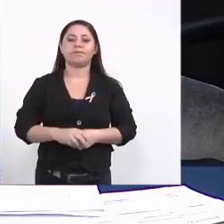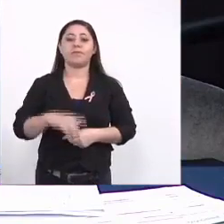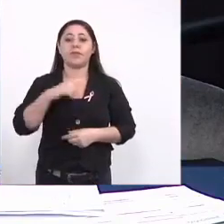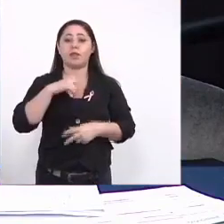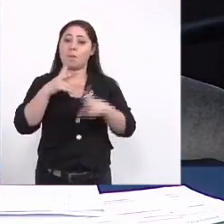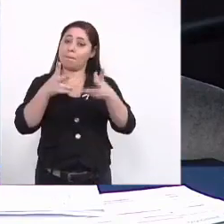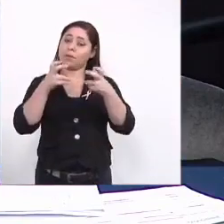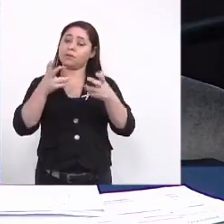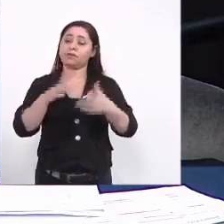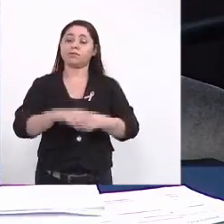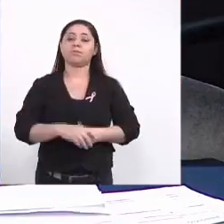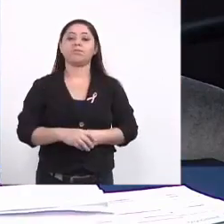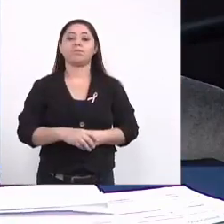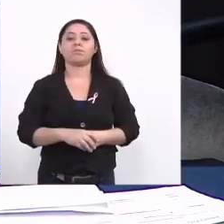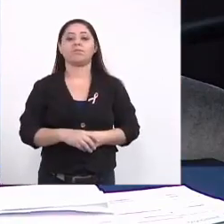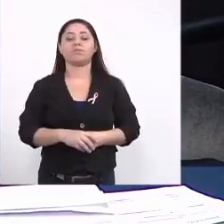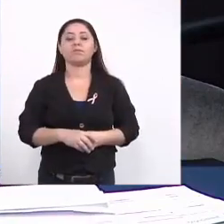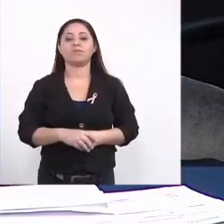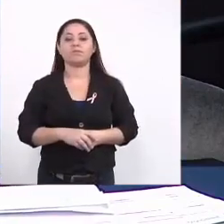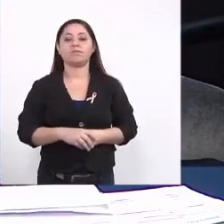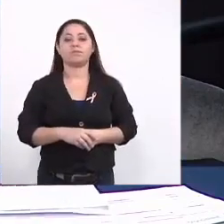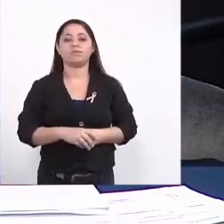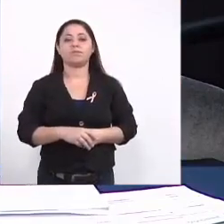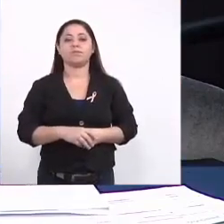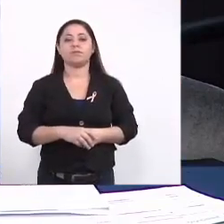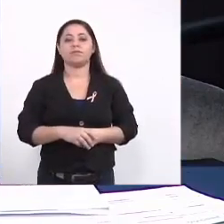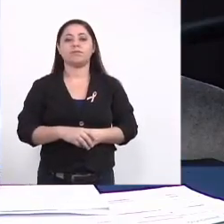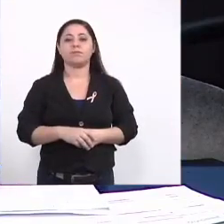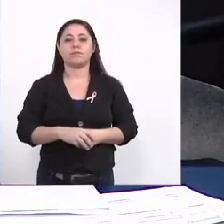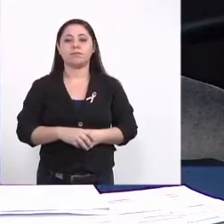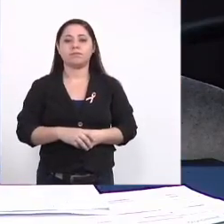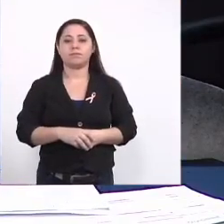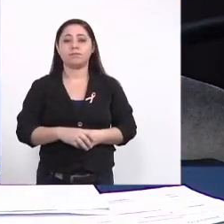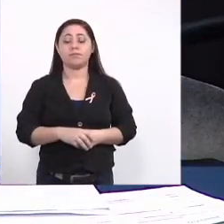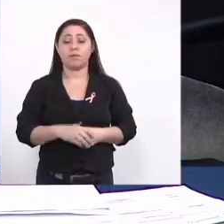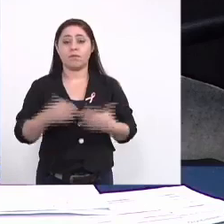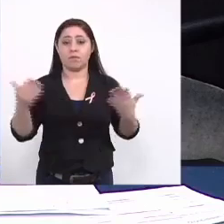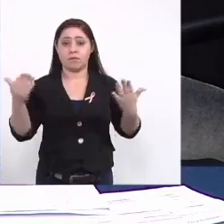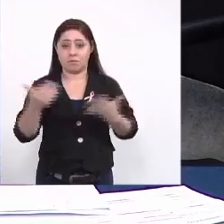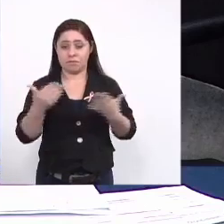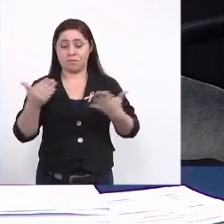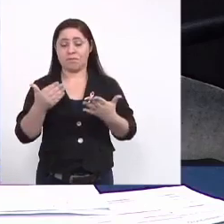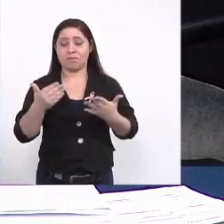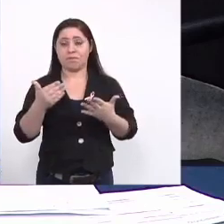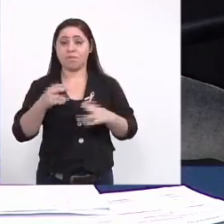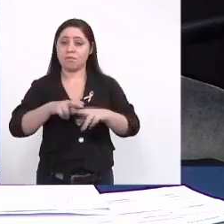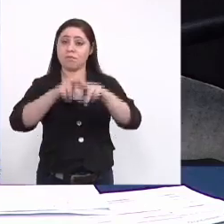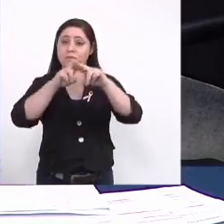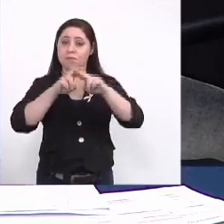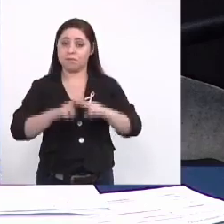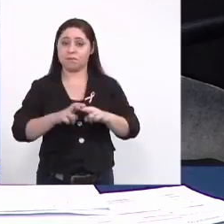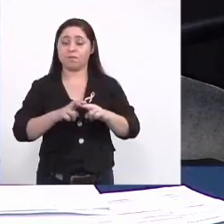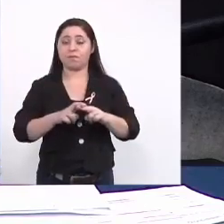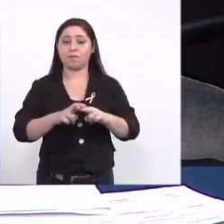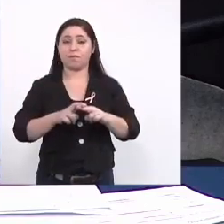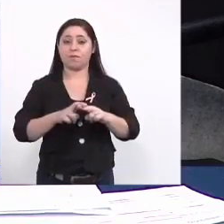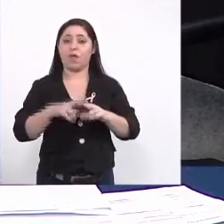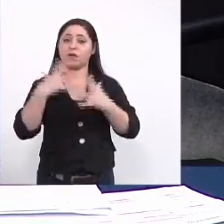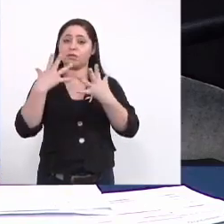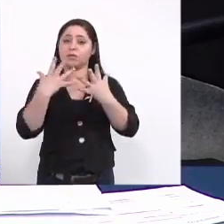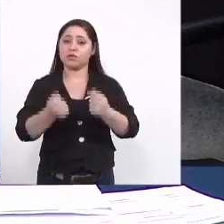essa percepção então é diante disso nós estamos